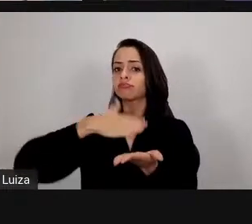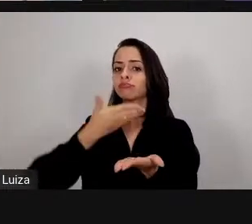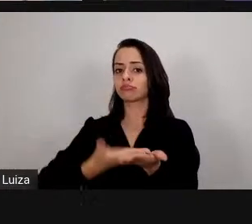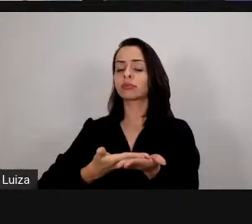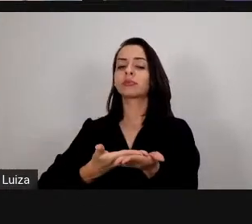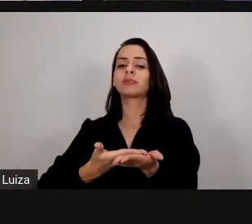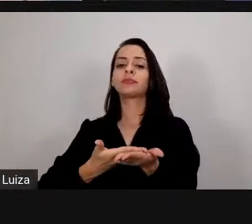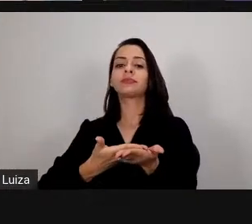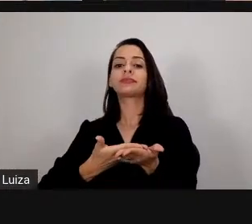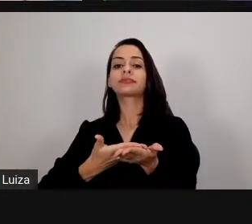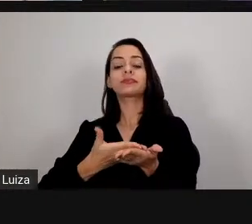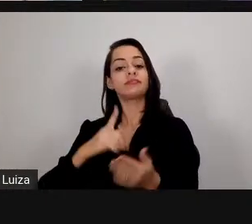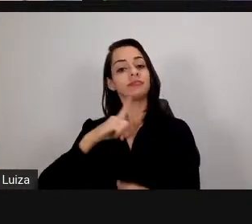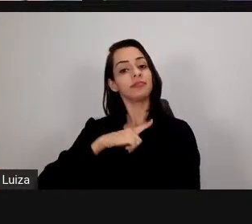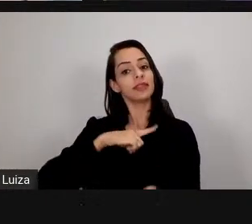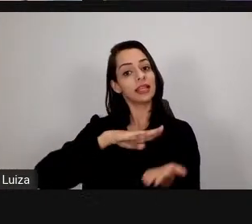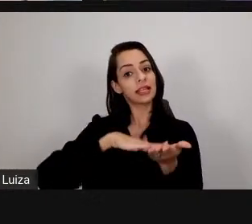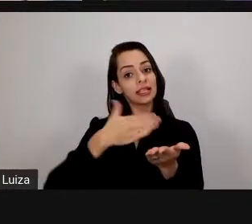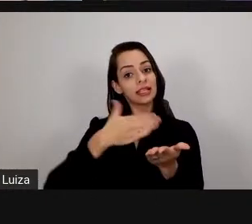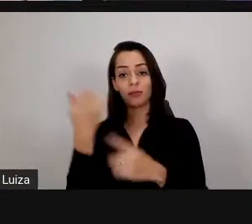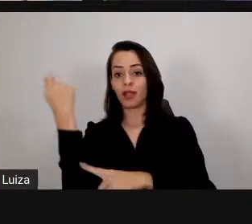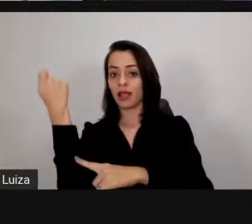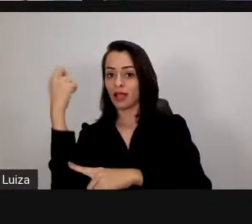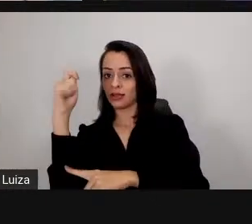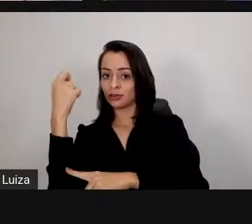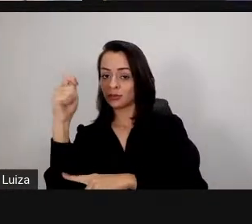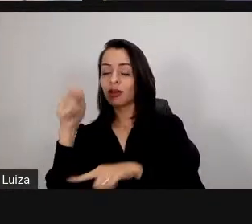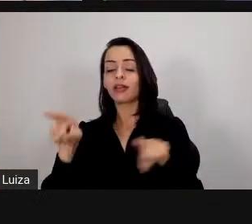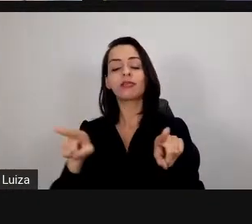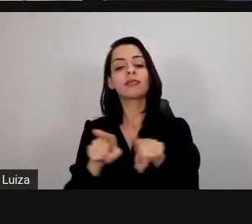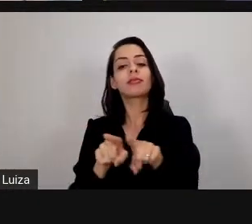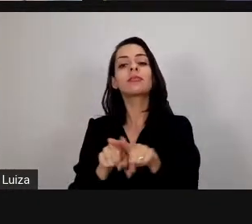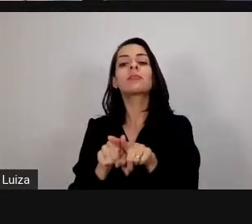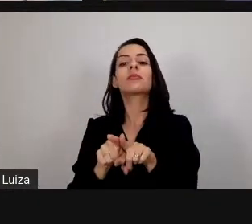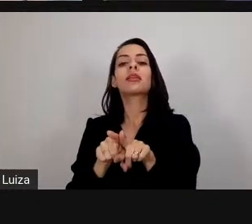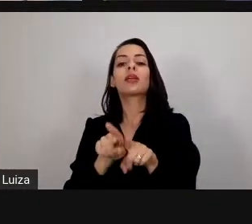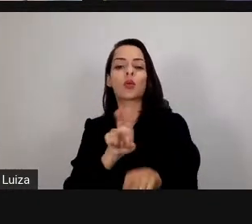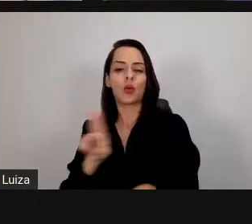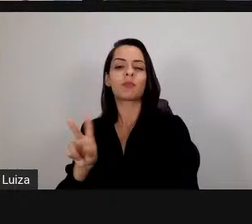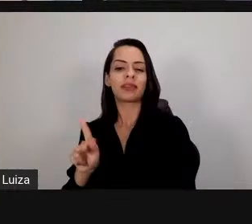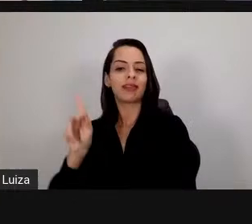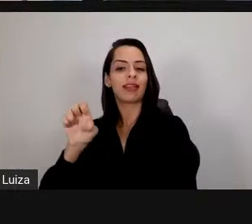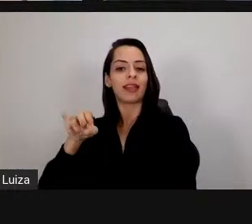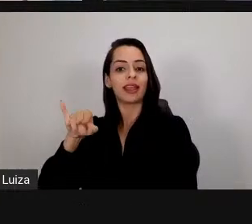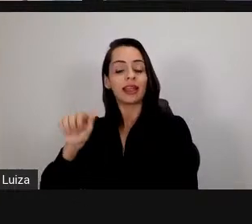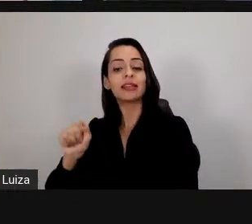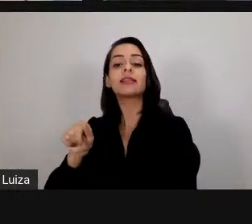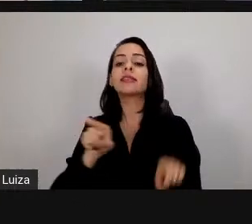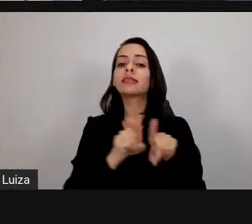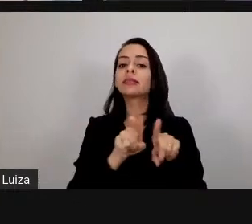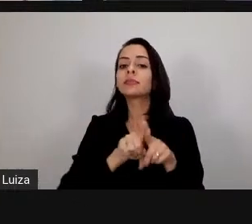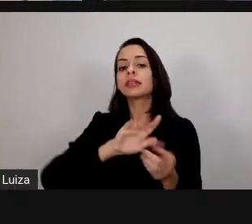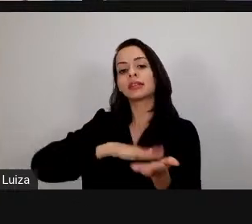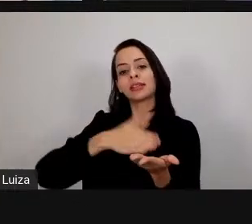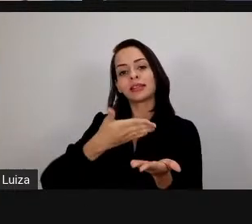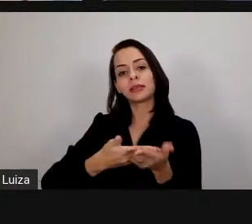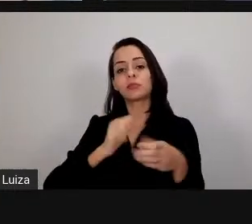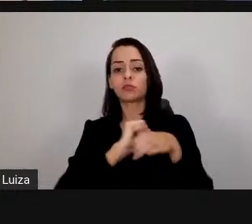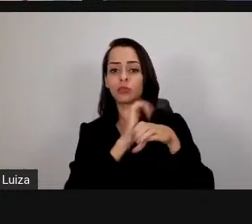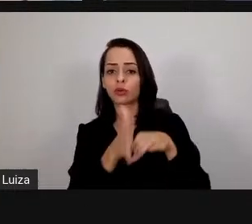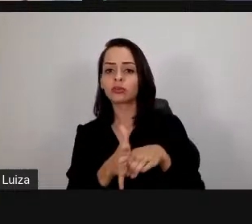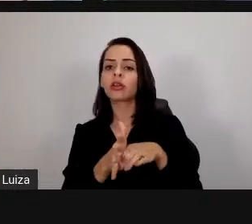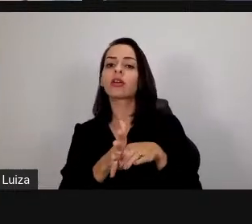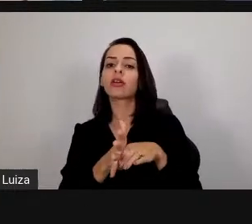do campus Araçuaí, Quênia, do campus Montes Claros, Luísa. Para darmos início a esta